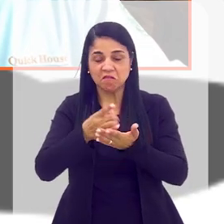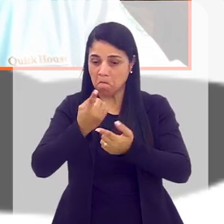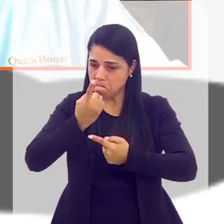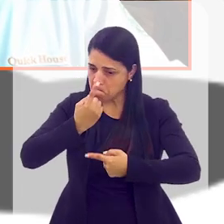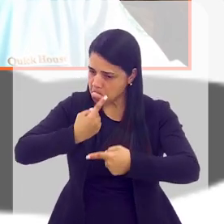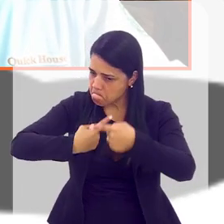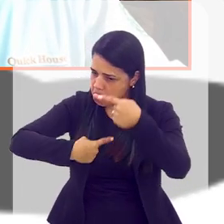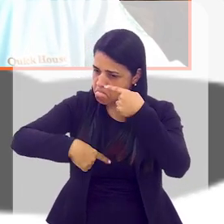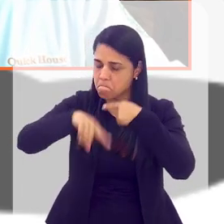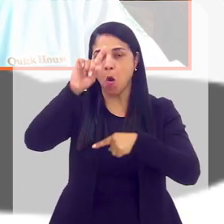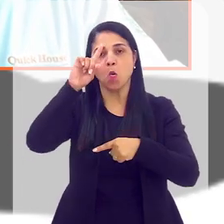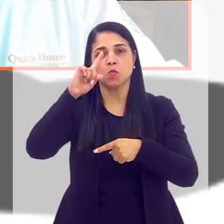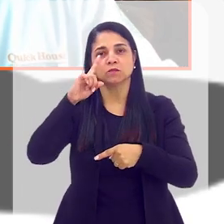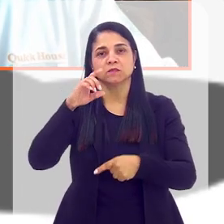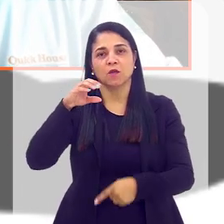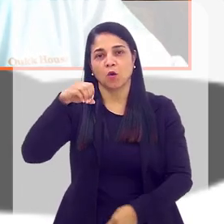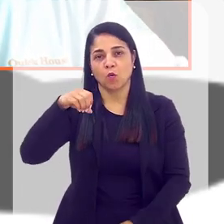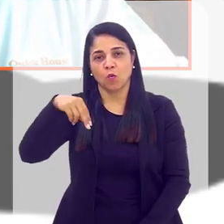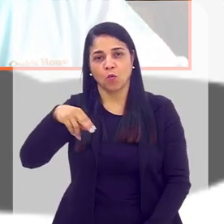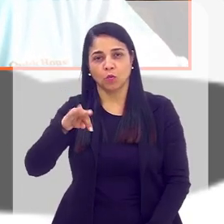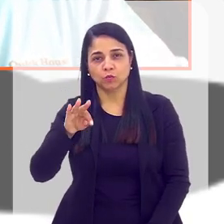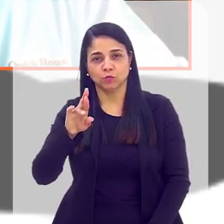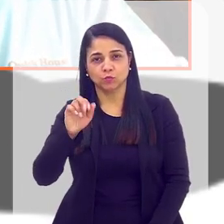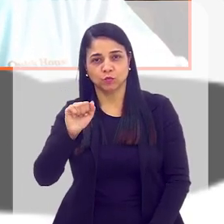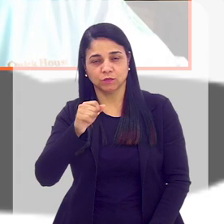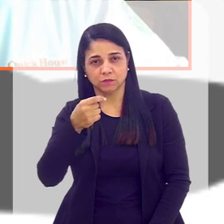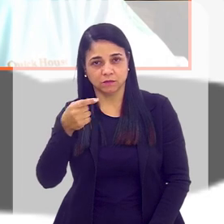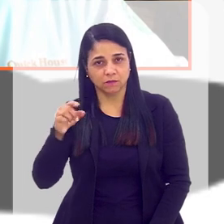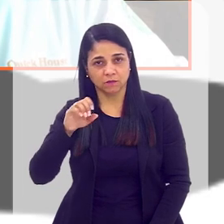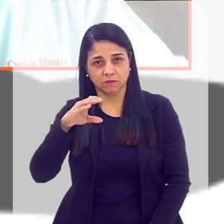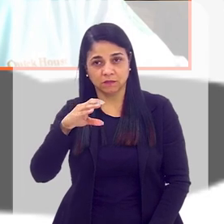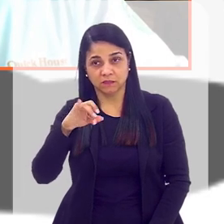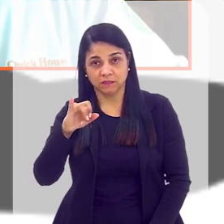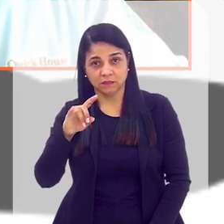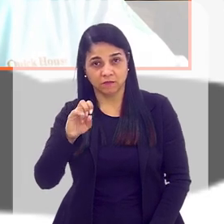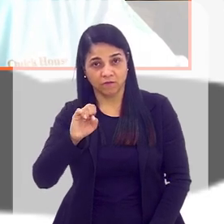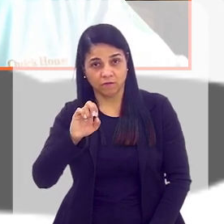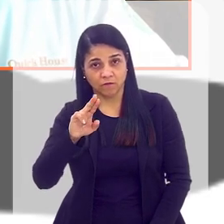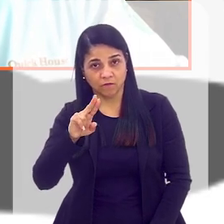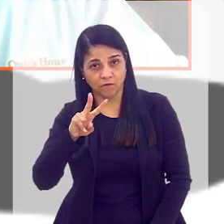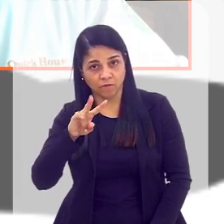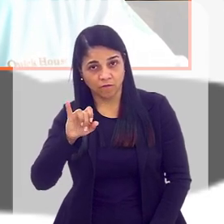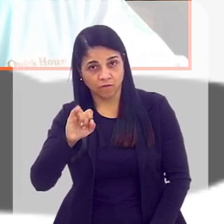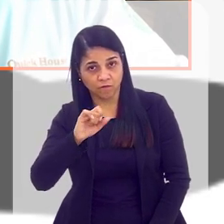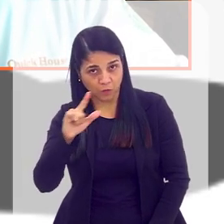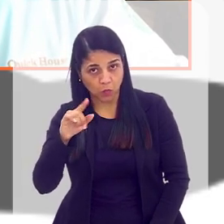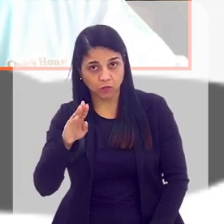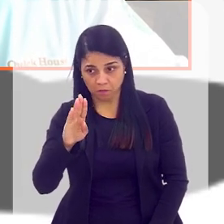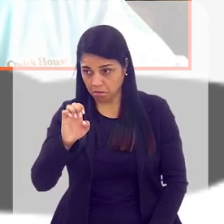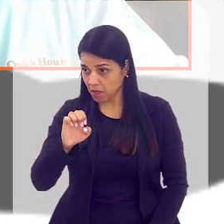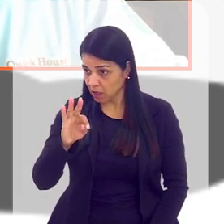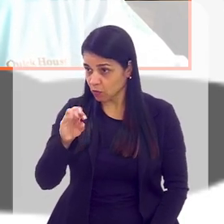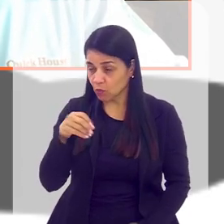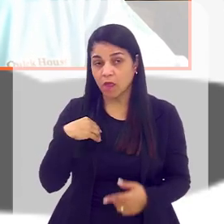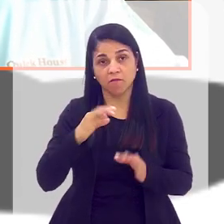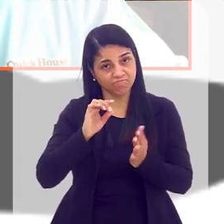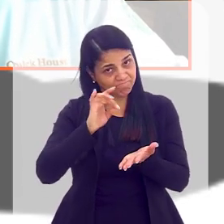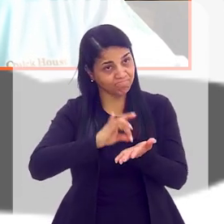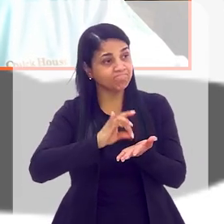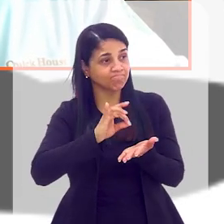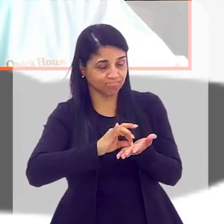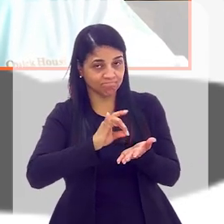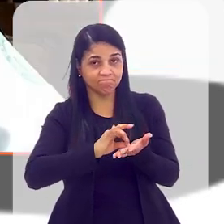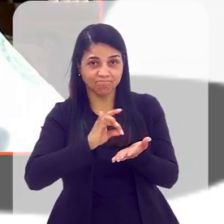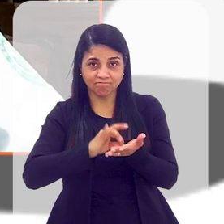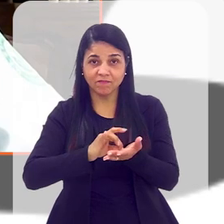verdadeira revolução na Constituição Civil, né, Becker? É, é assim, e os efeitos estão começando a aparecer, porque